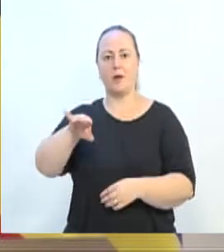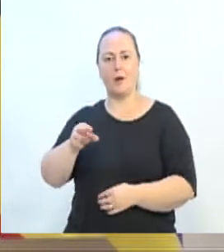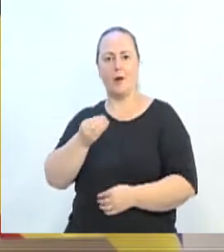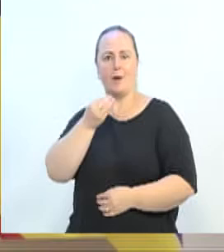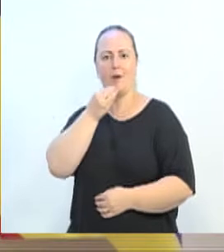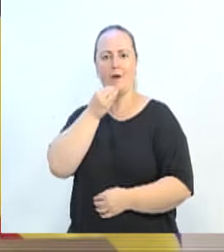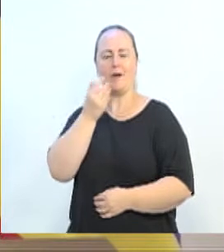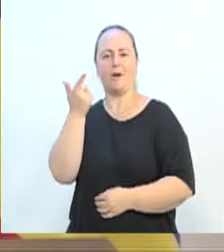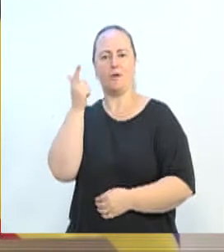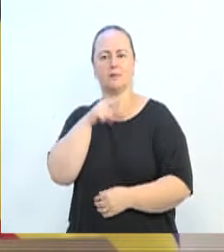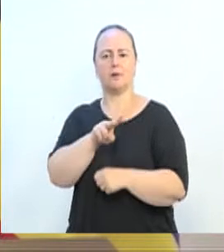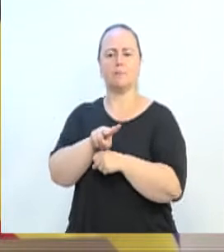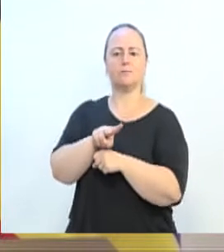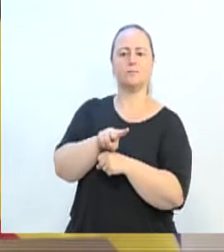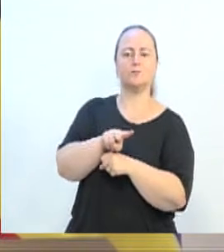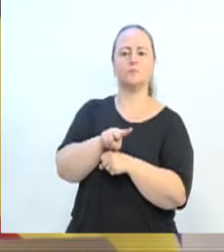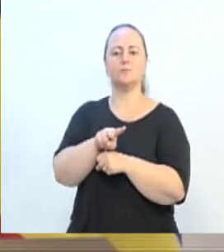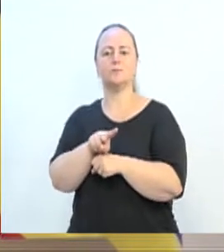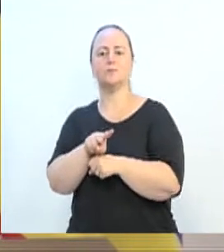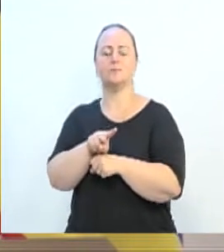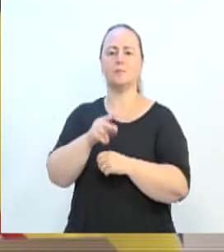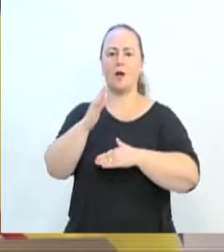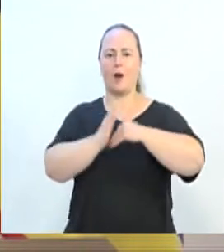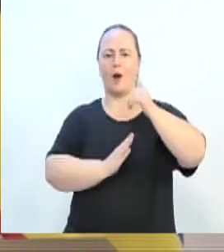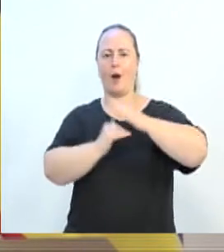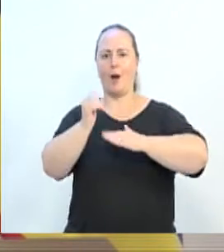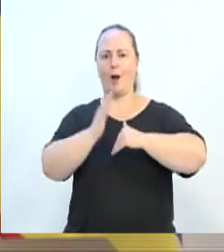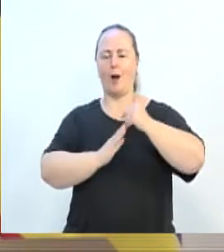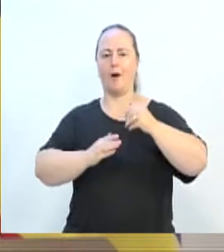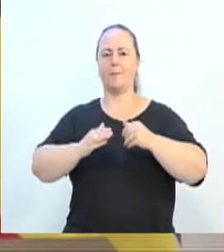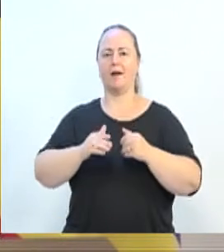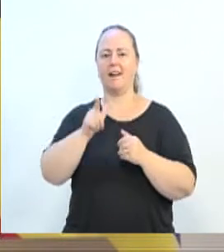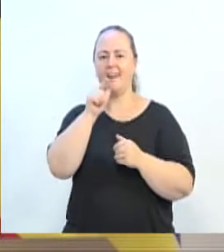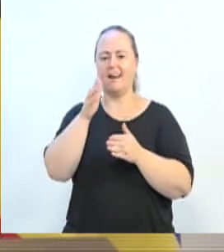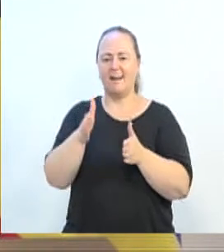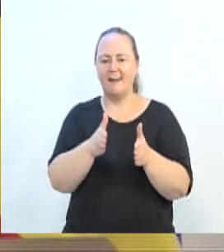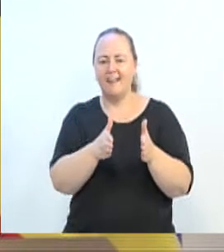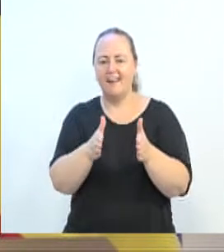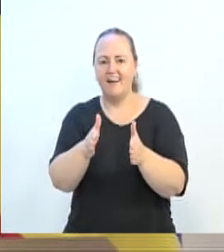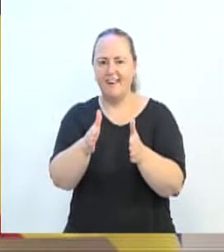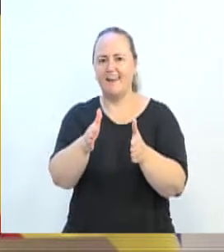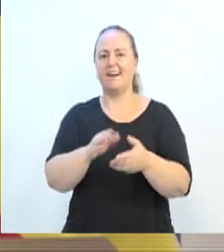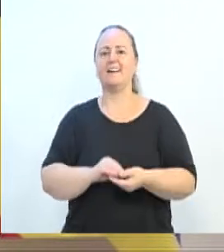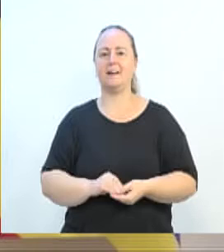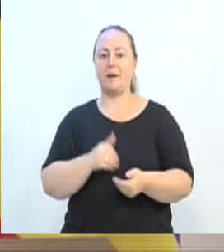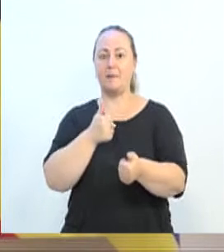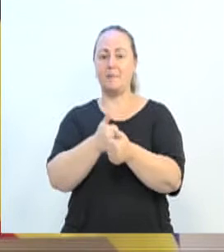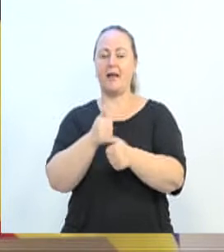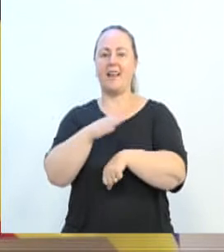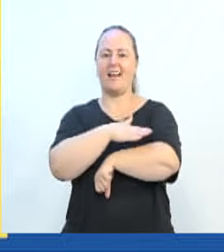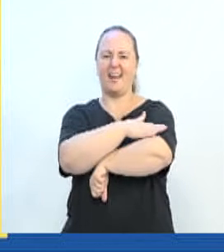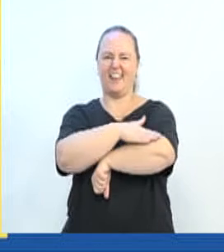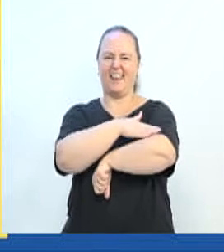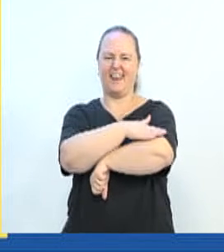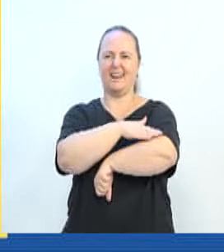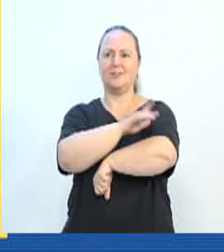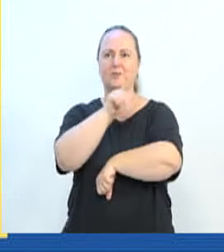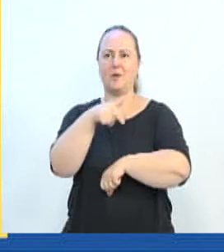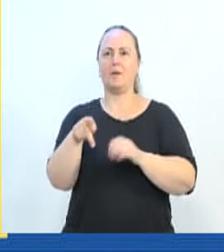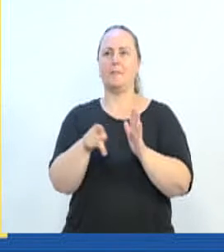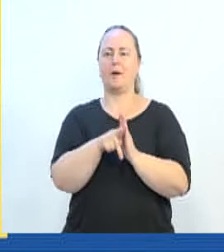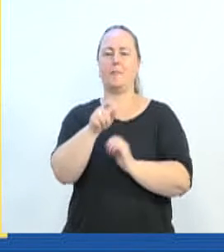vistoriar as obras da Ponto Ribeirão da Velha, próxima ali à Praça do Estudante. Inclusive, nós temos uma foto ali, Nery,